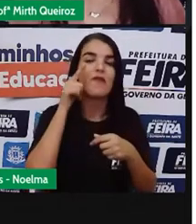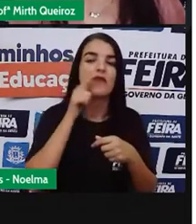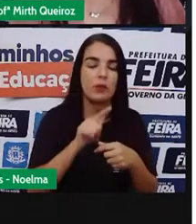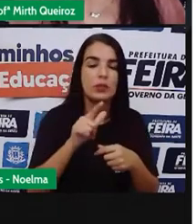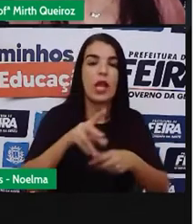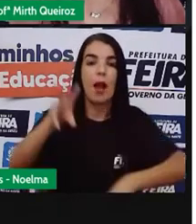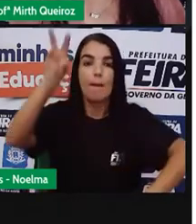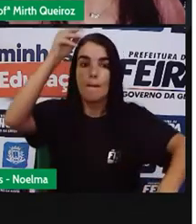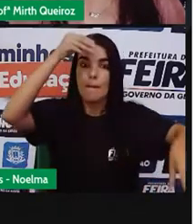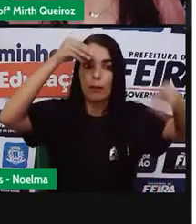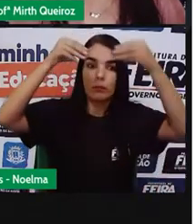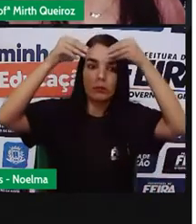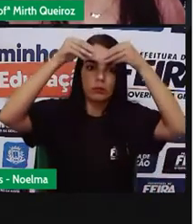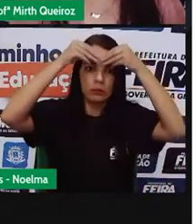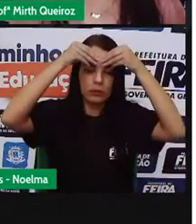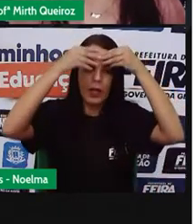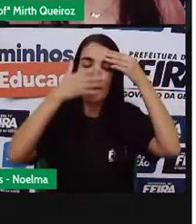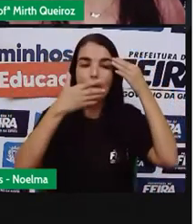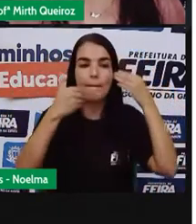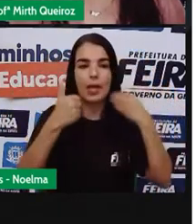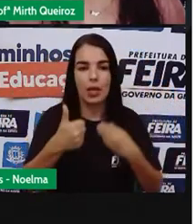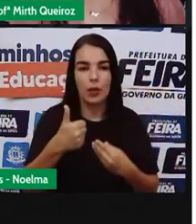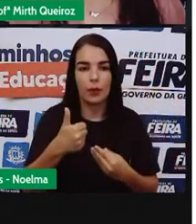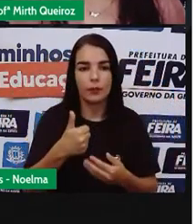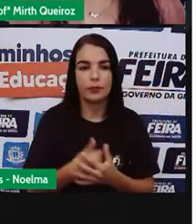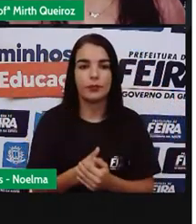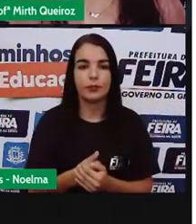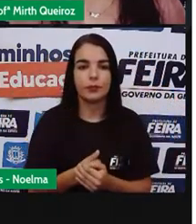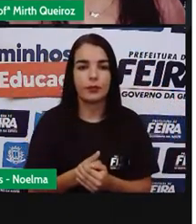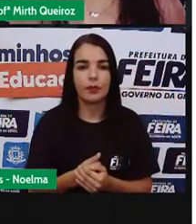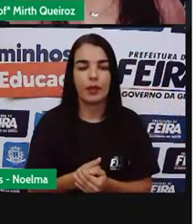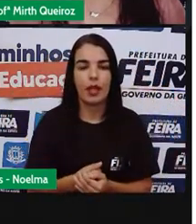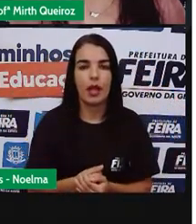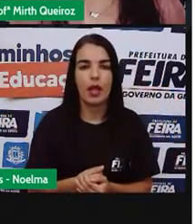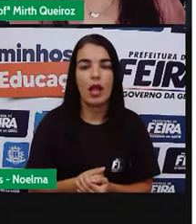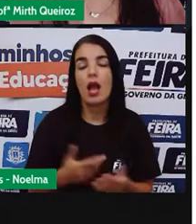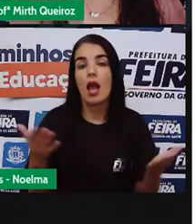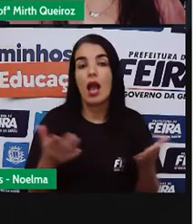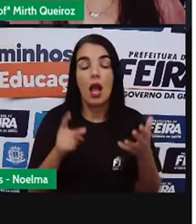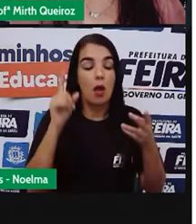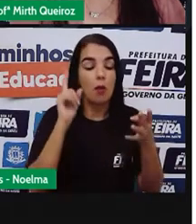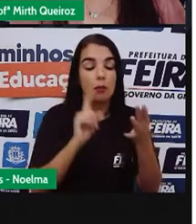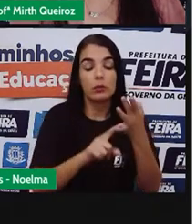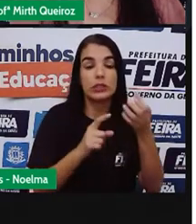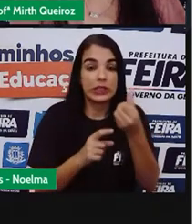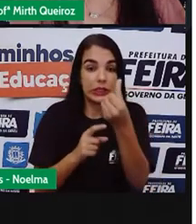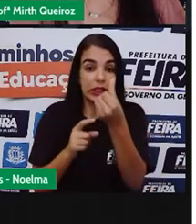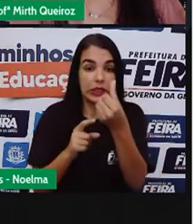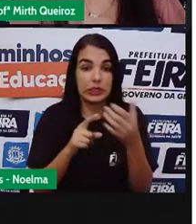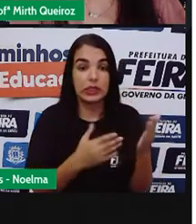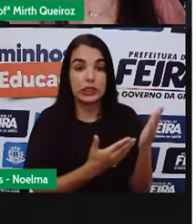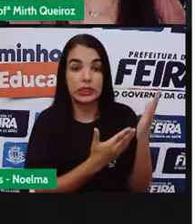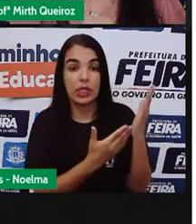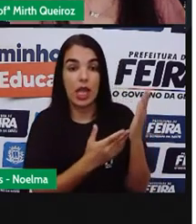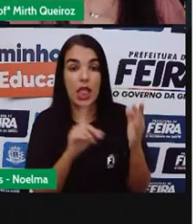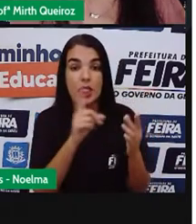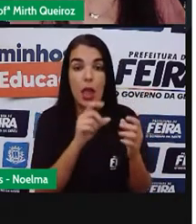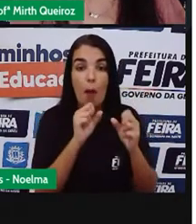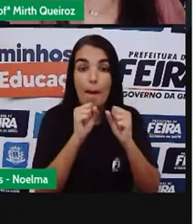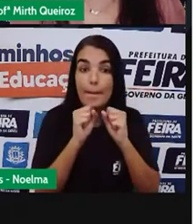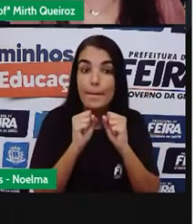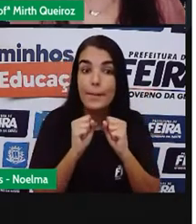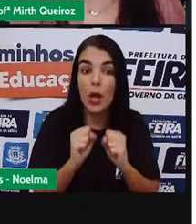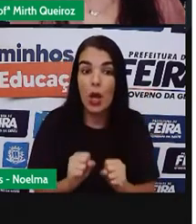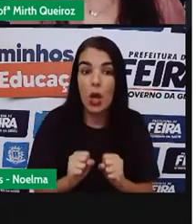quantas vezes forem necessárias, certo? Não permitir que prevaleçam suas ideias sobre a do autor. Quando a gente